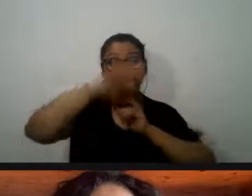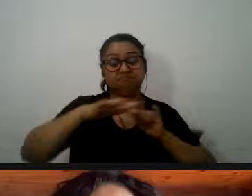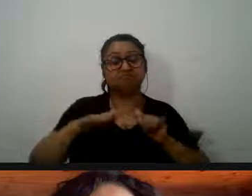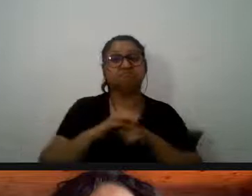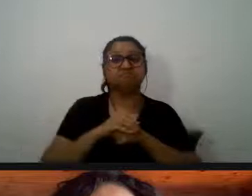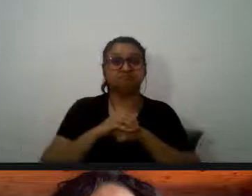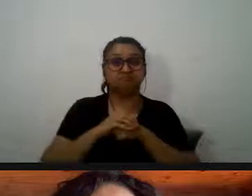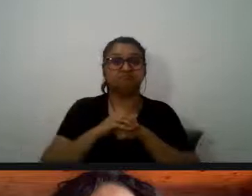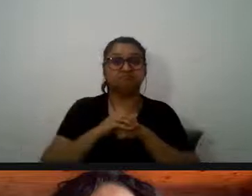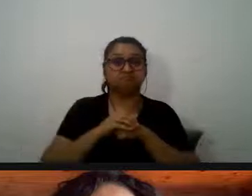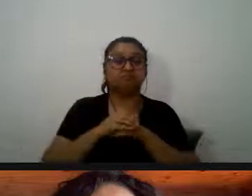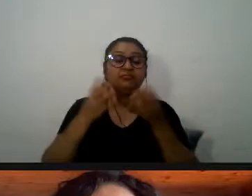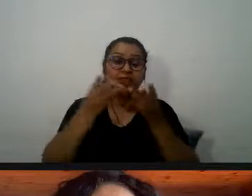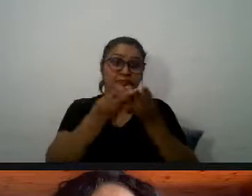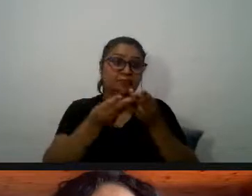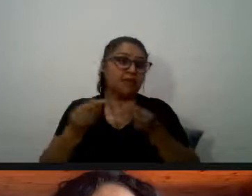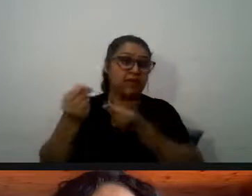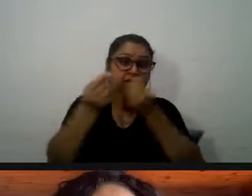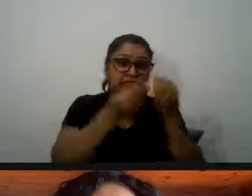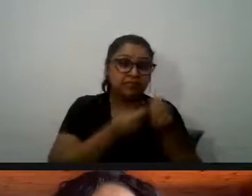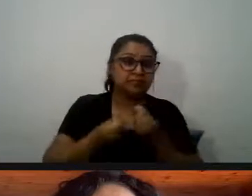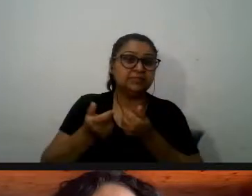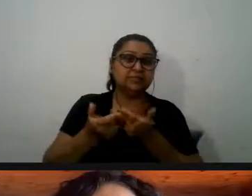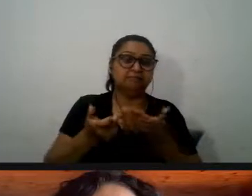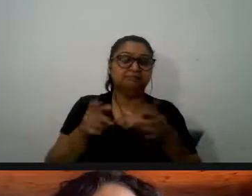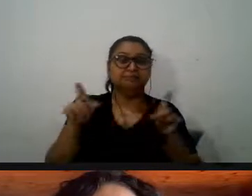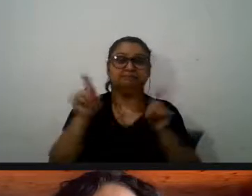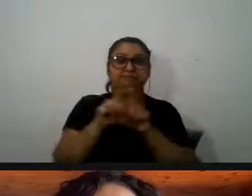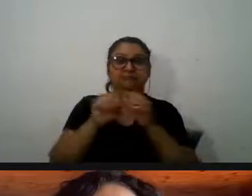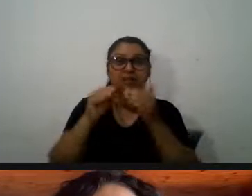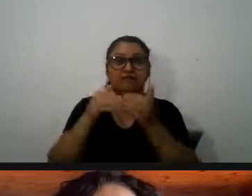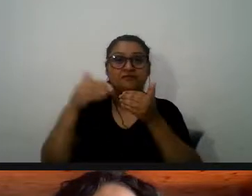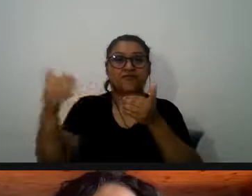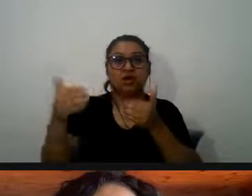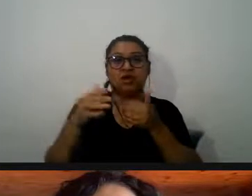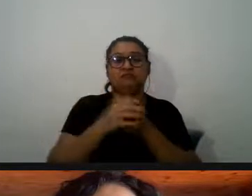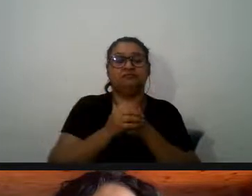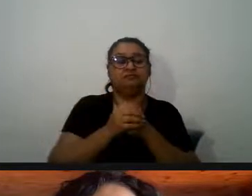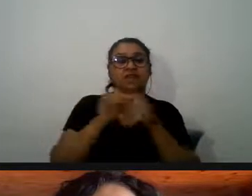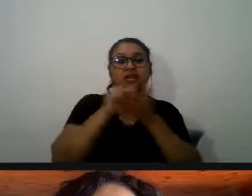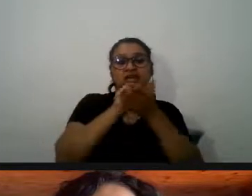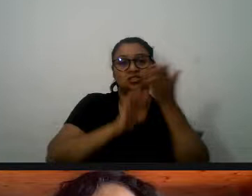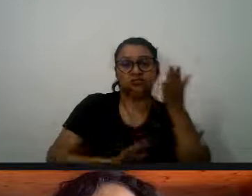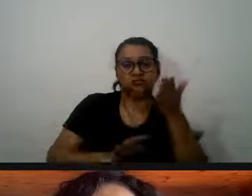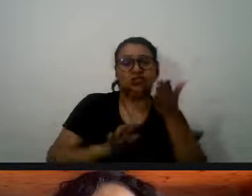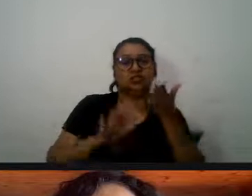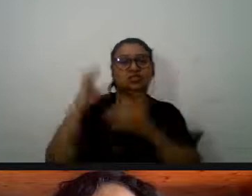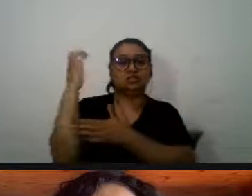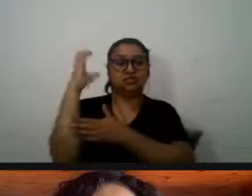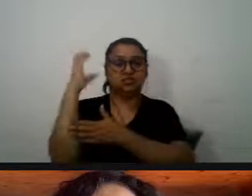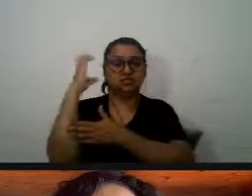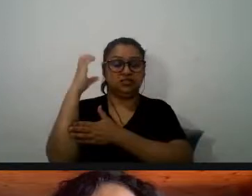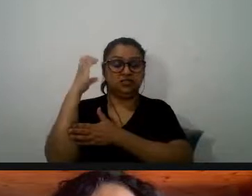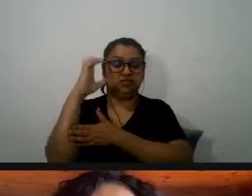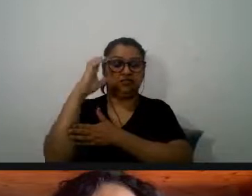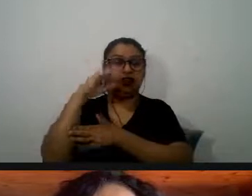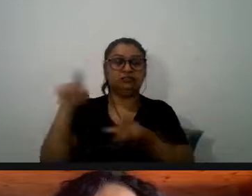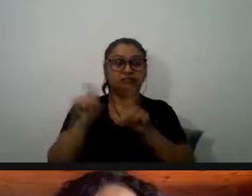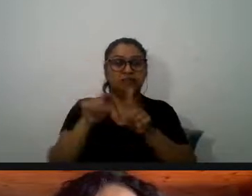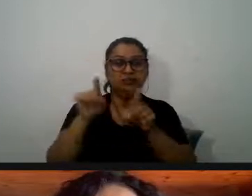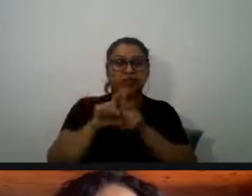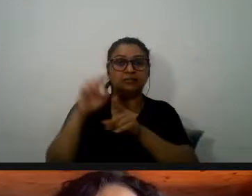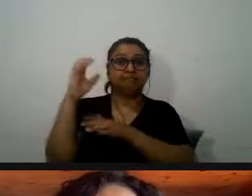digamos mais alargado não é fora da atividade académica científica mas na verdade eu diria há esse